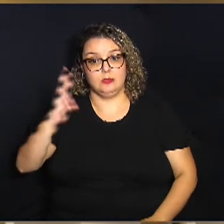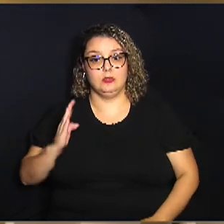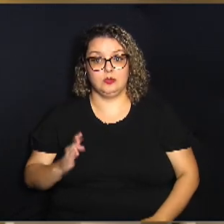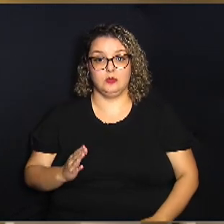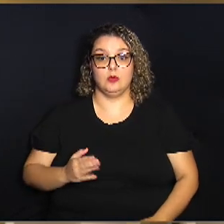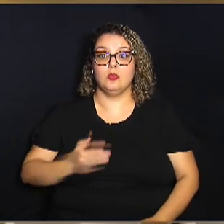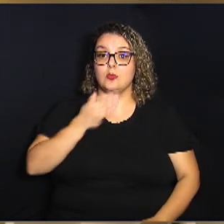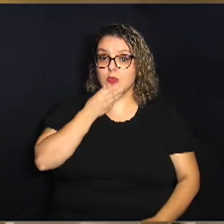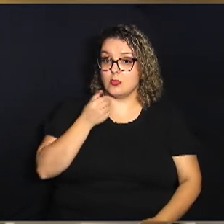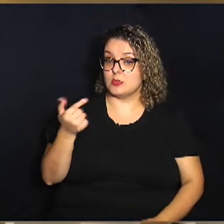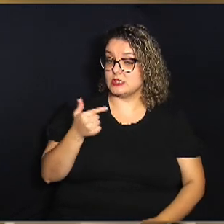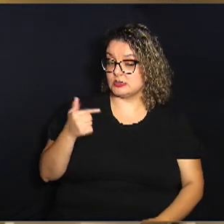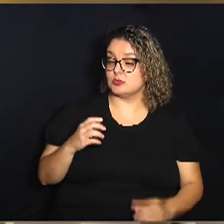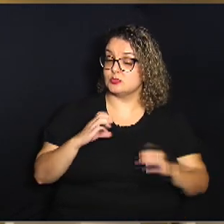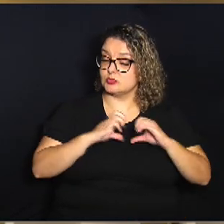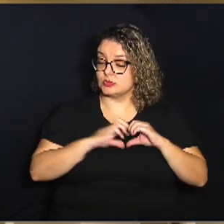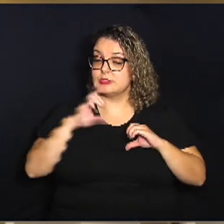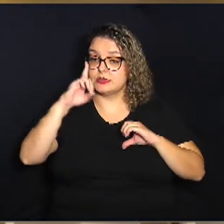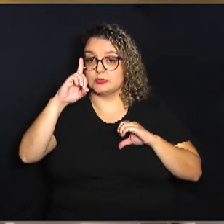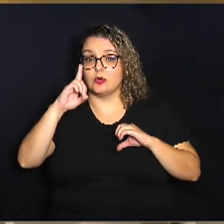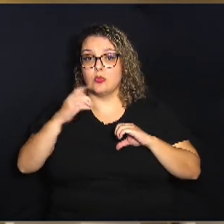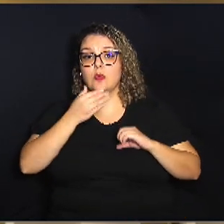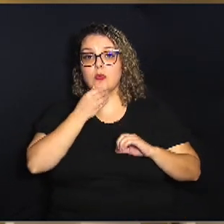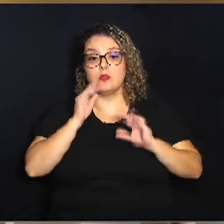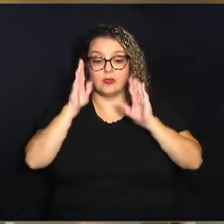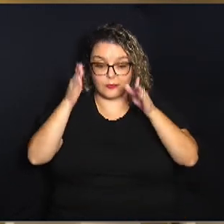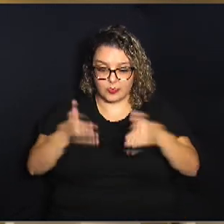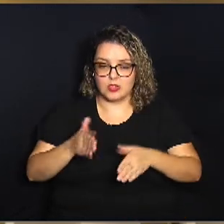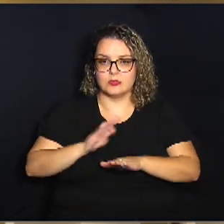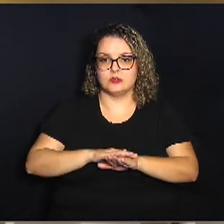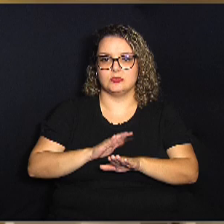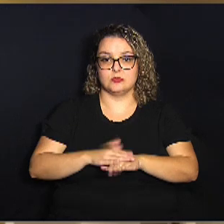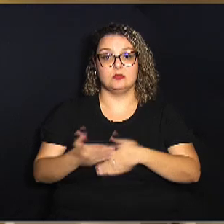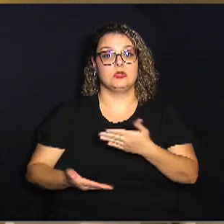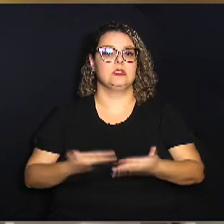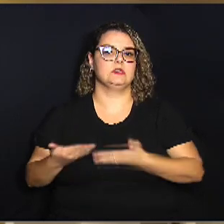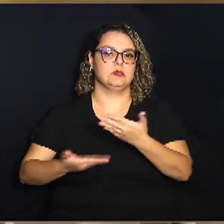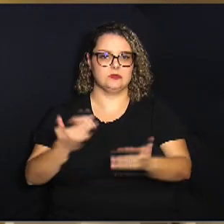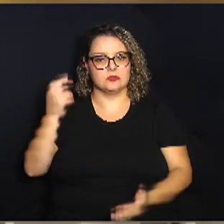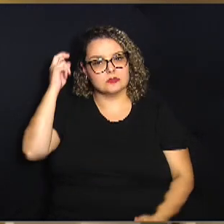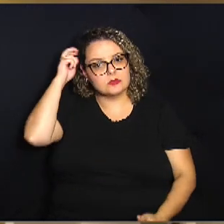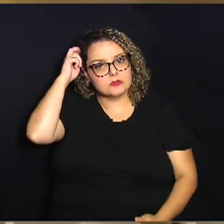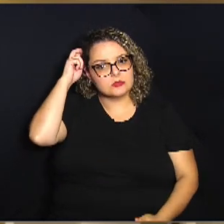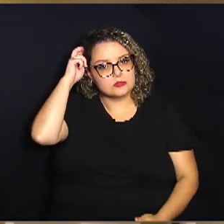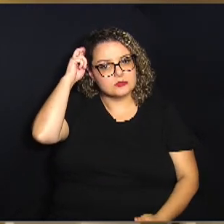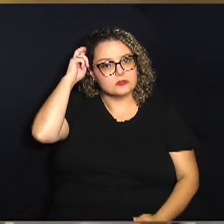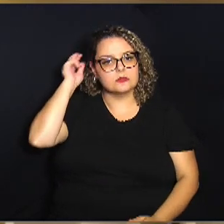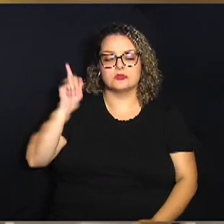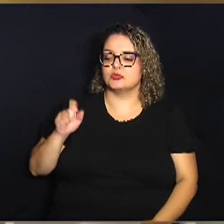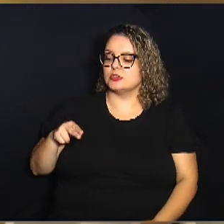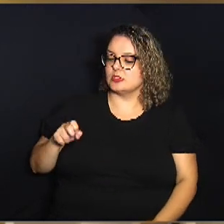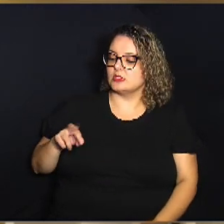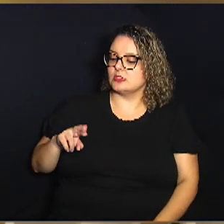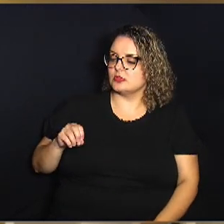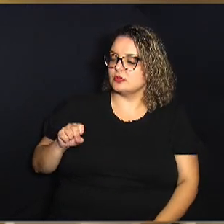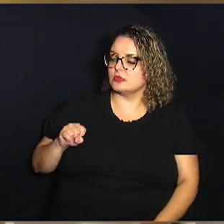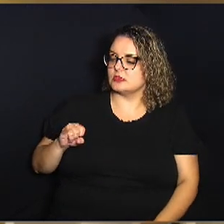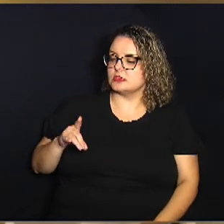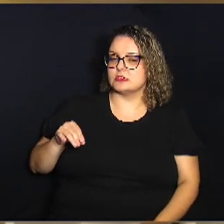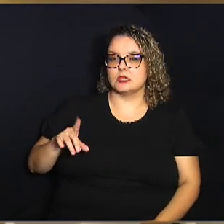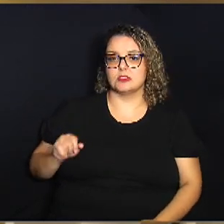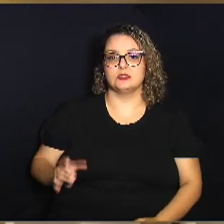o coração de Deus um homem focado em suas ações para servir com a sua generosidade o seu